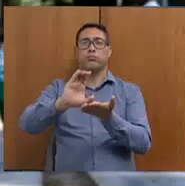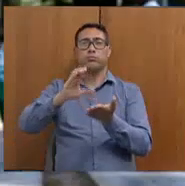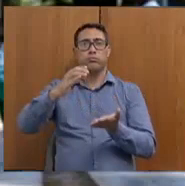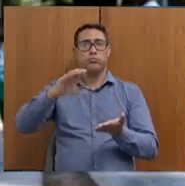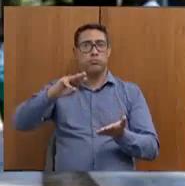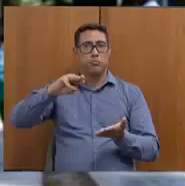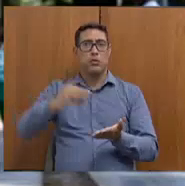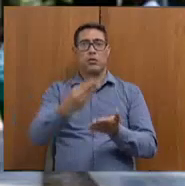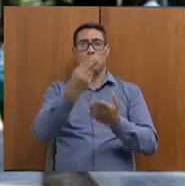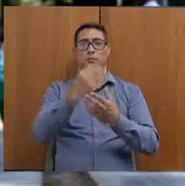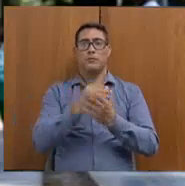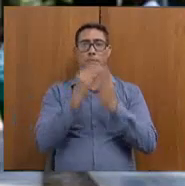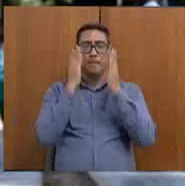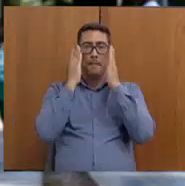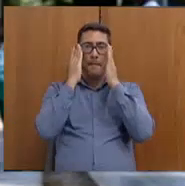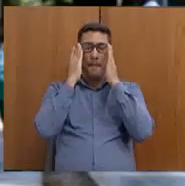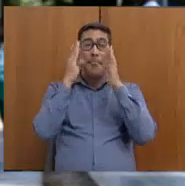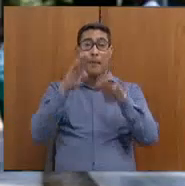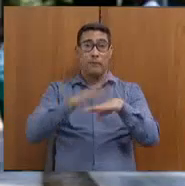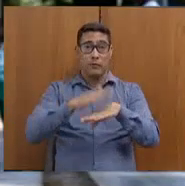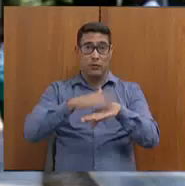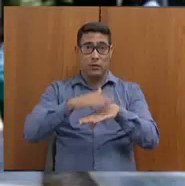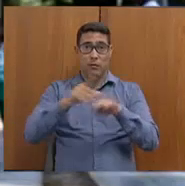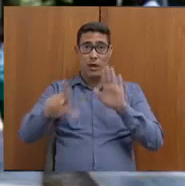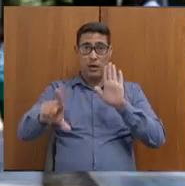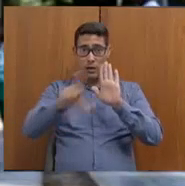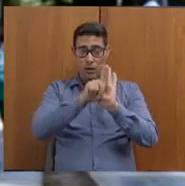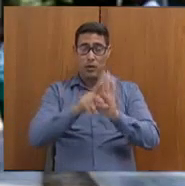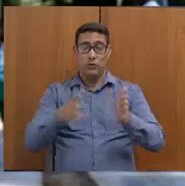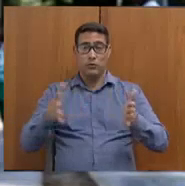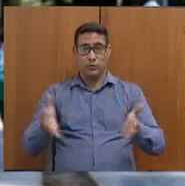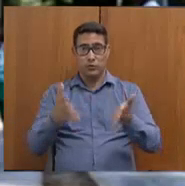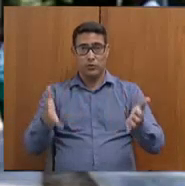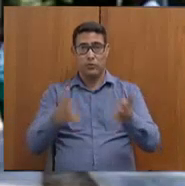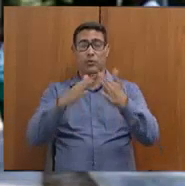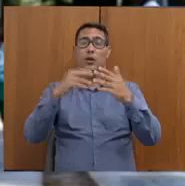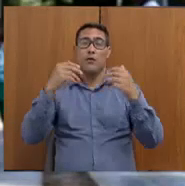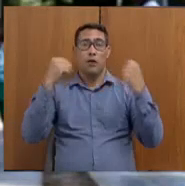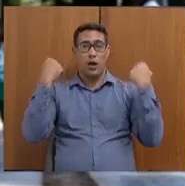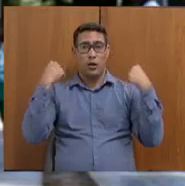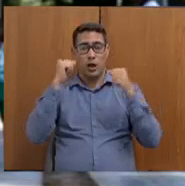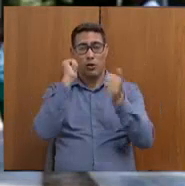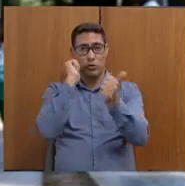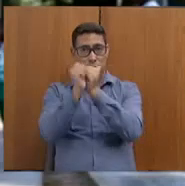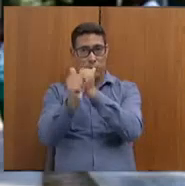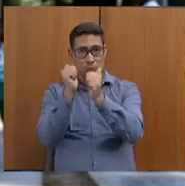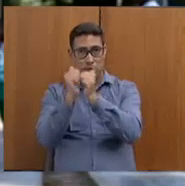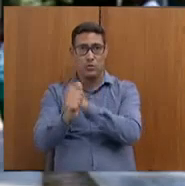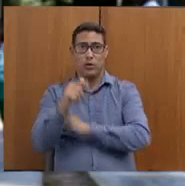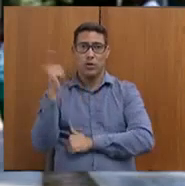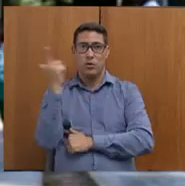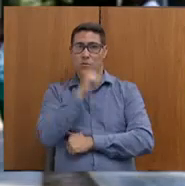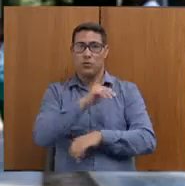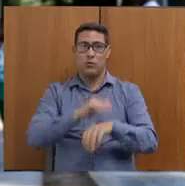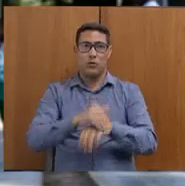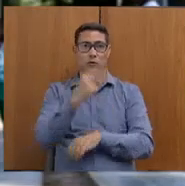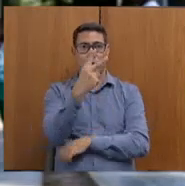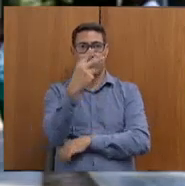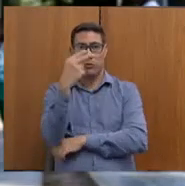A lei desintegra o esporte. Nós tivemos um recorde de captação em 2022. Foram 20